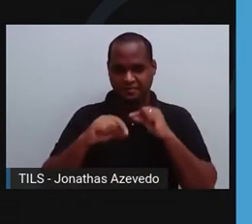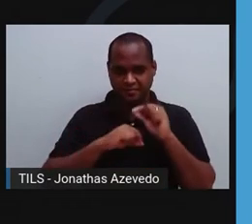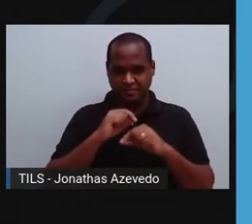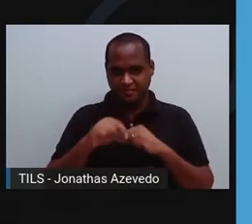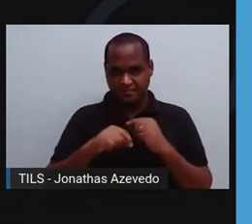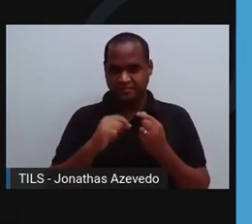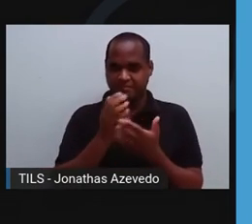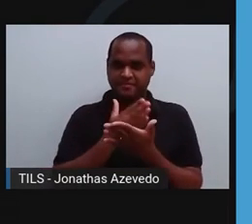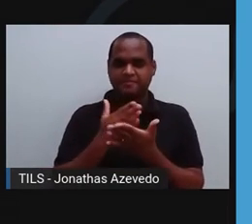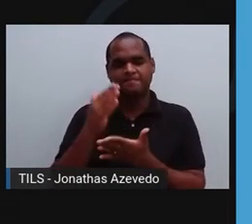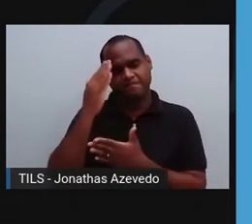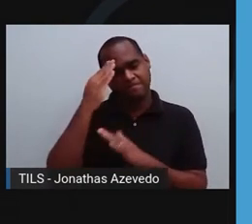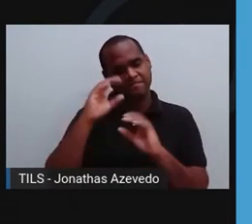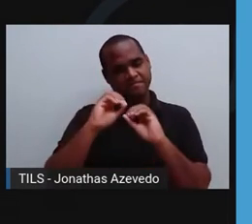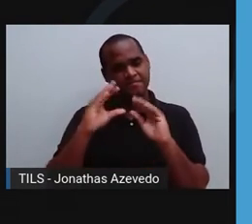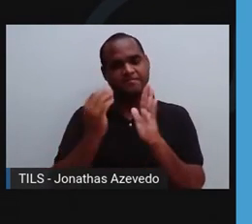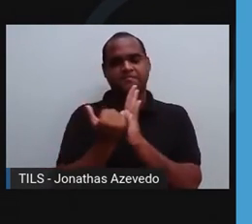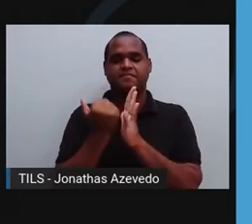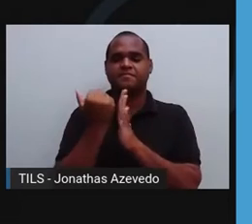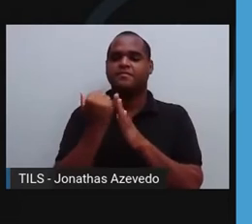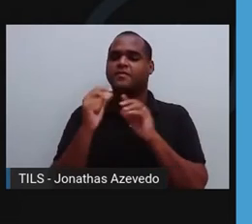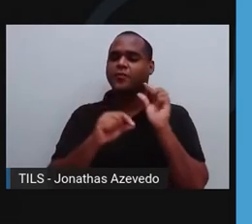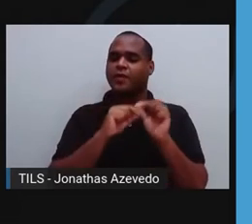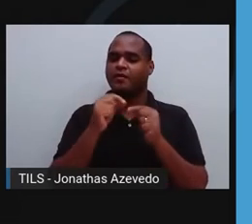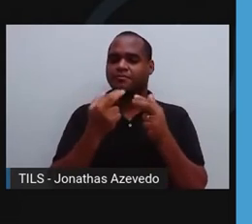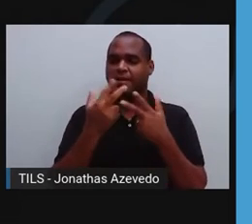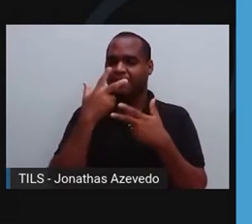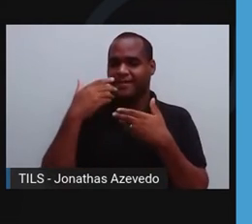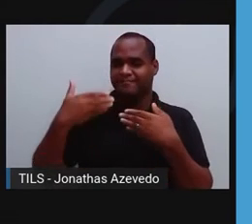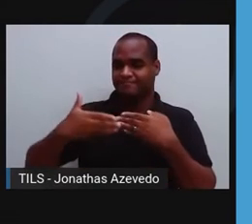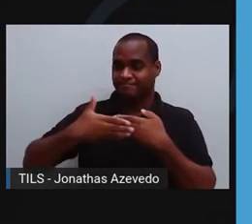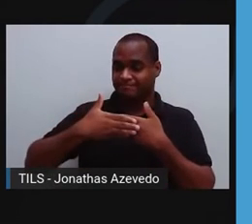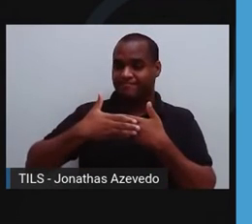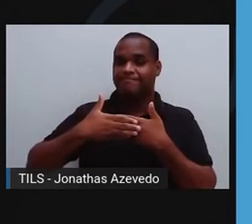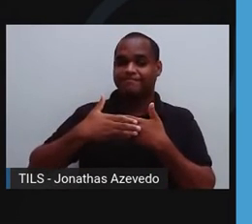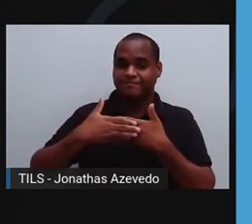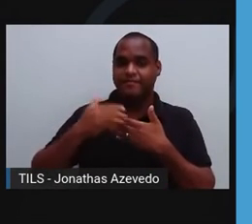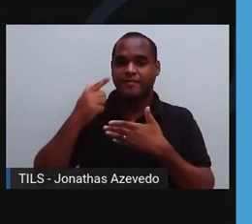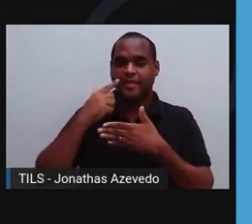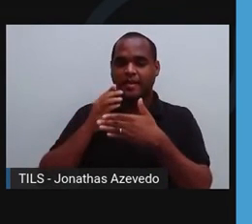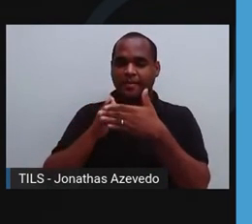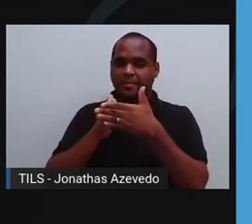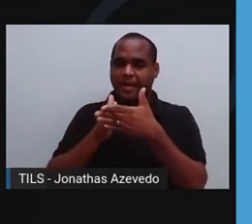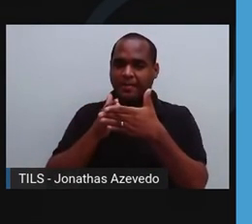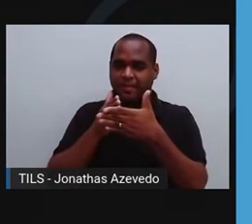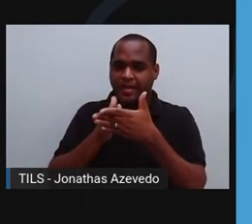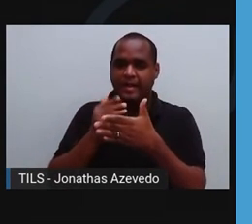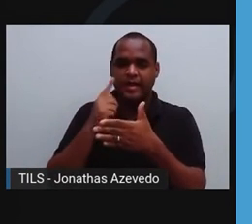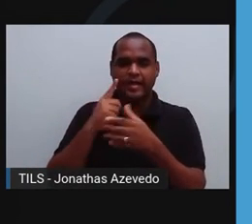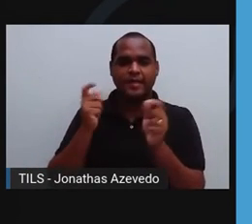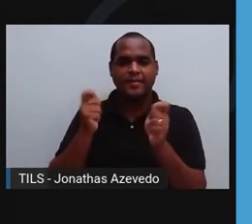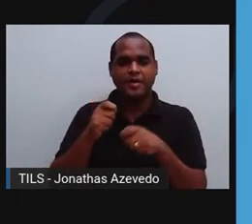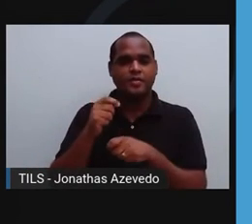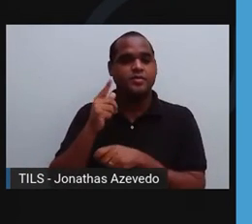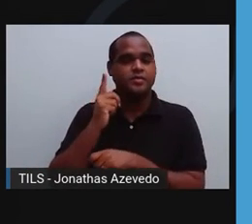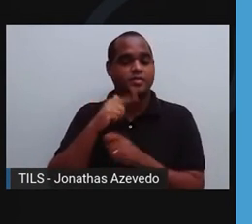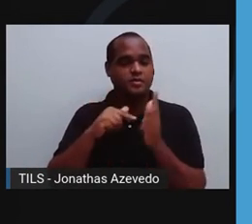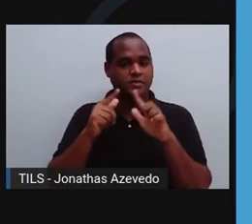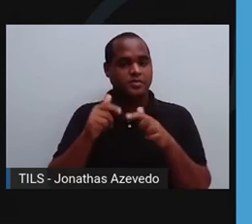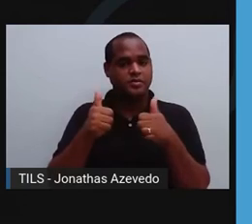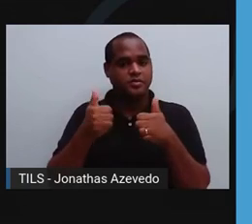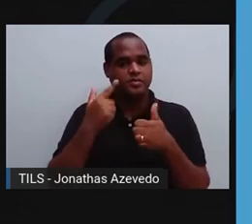você entender mais, o gânglio funciona como uma barreira, onde ali as células de defesa, os macrófagos, os linfócitos,